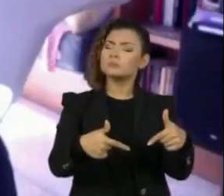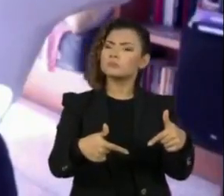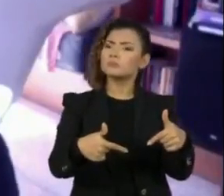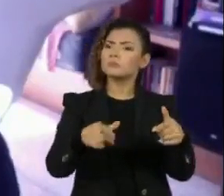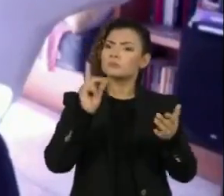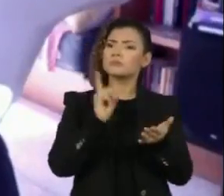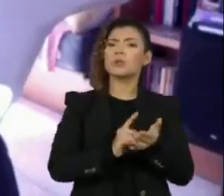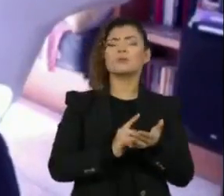nesse ciclo de violência. aí